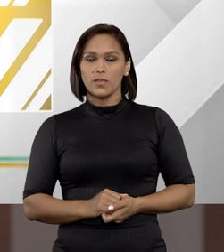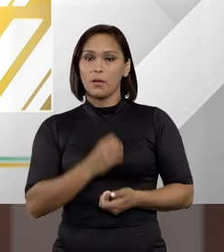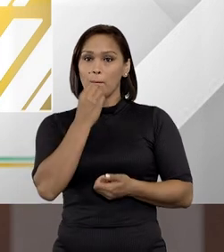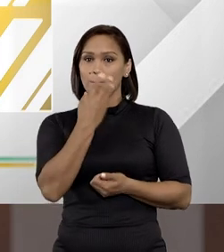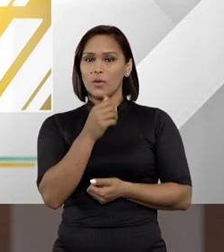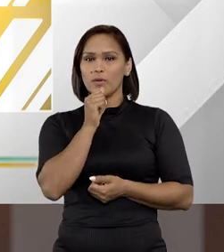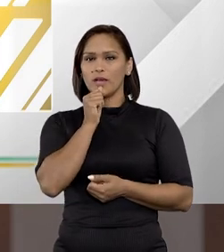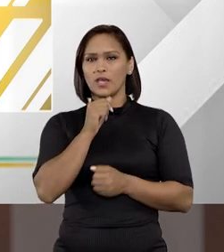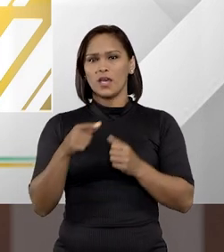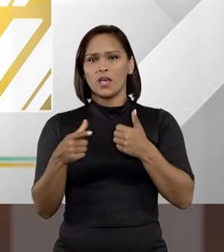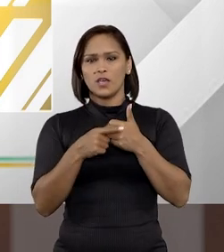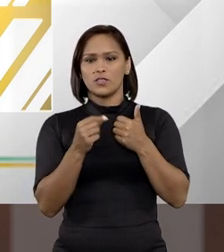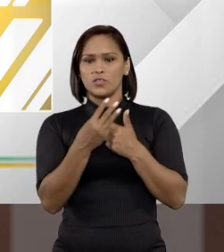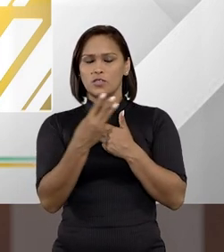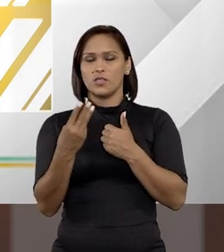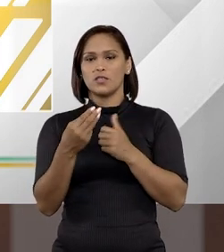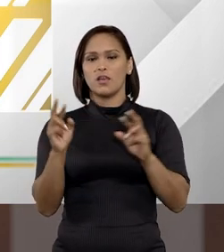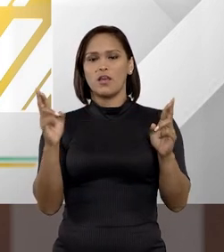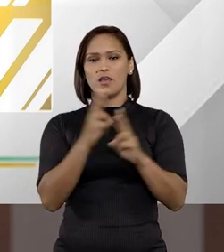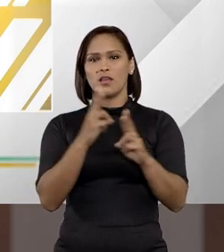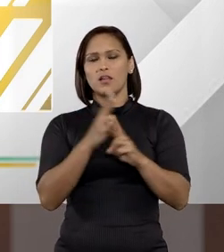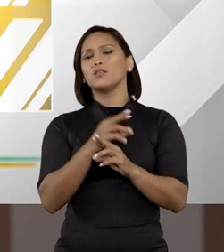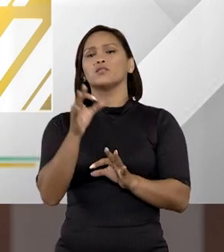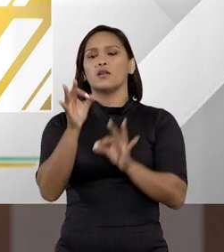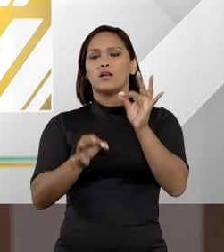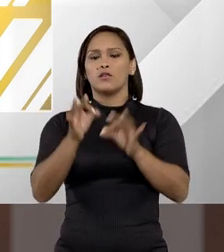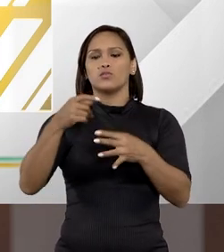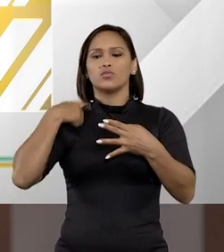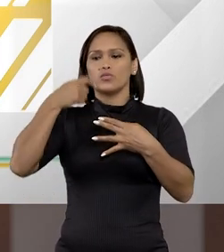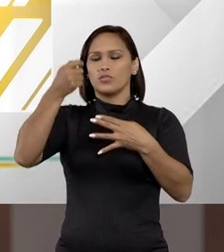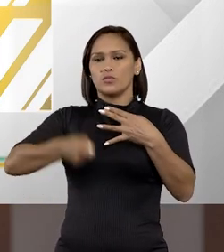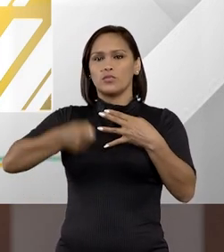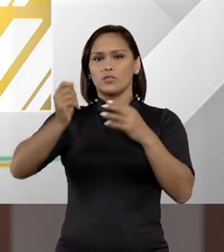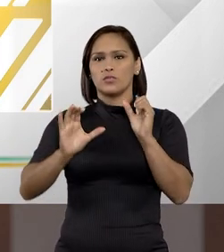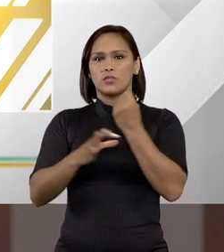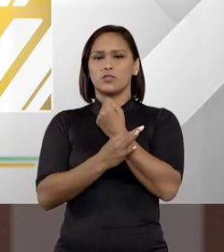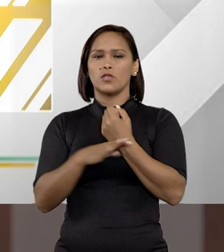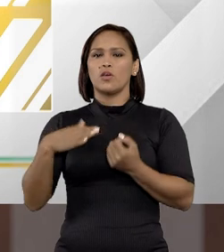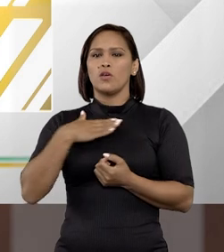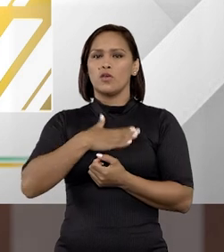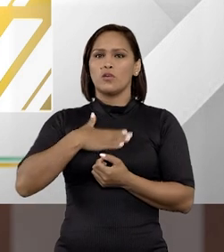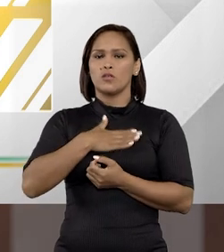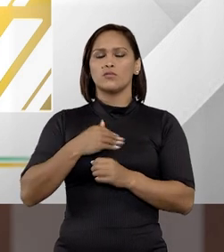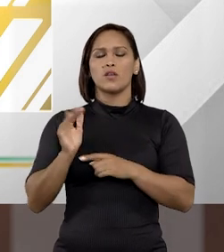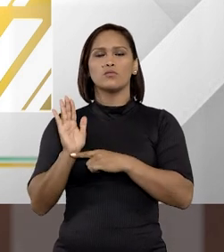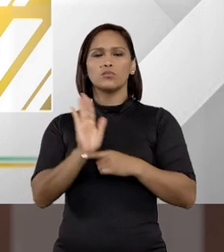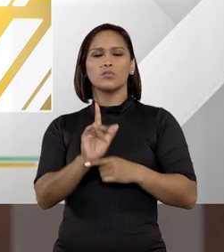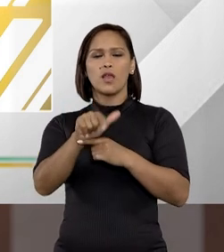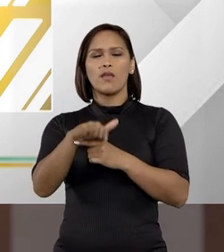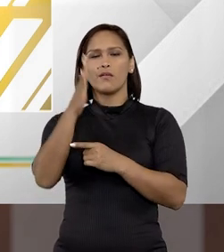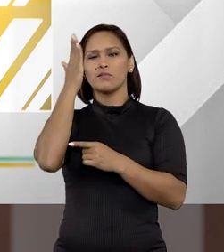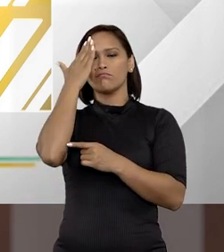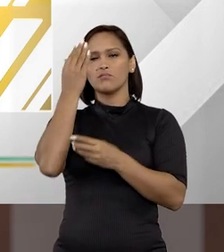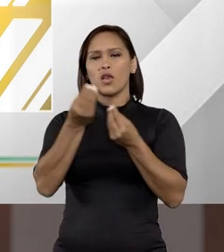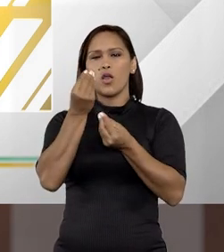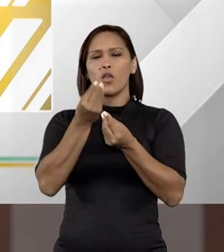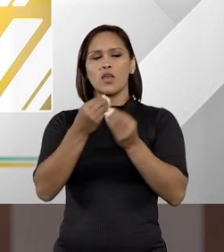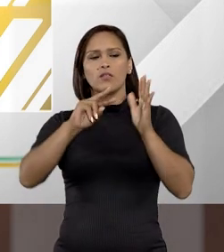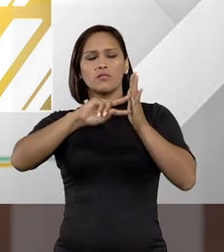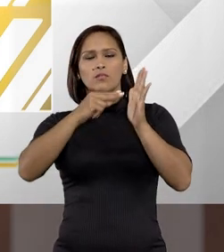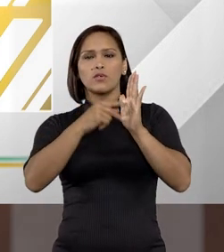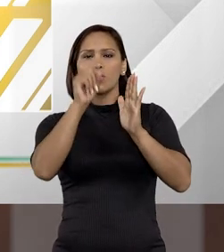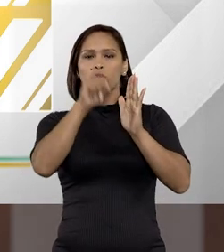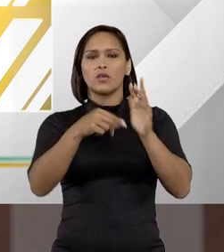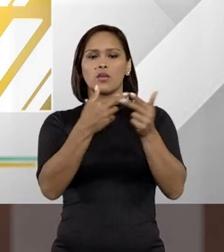Bem, ainda falando do artigo 3º, em relação ao juiz de garantias, eu gostaria que vocês nos ajudassem a entender que